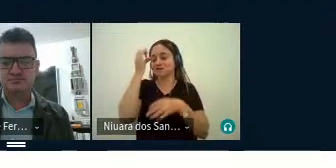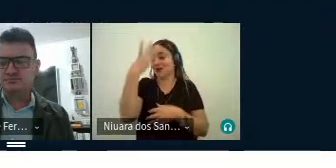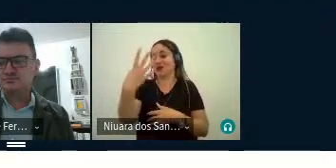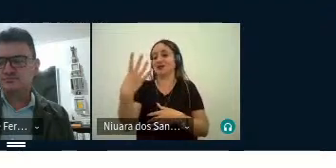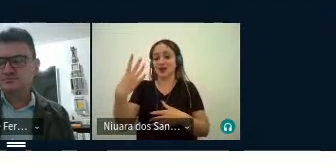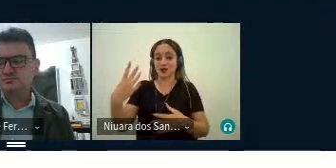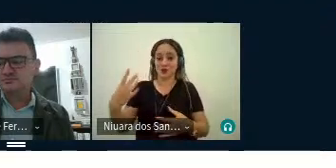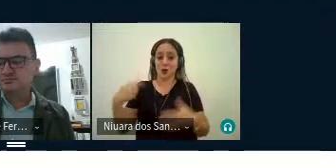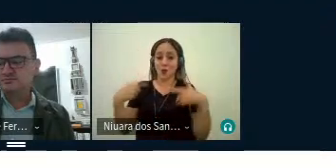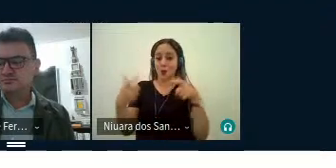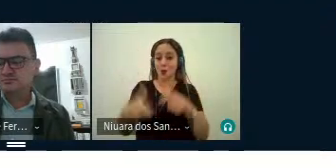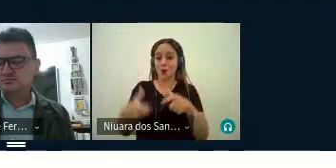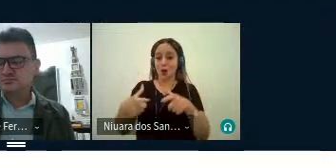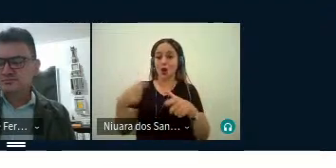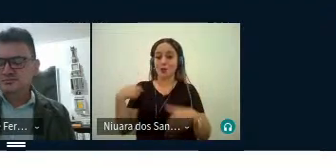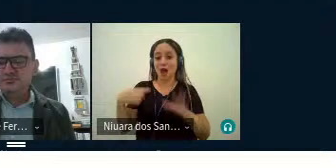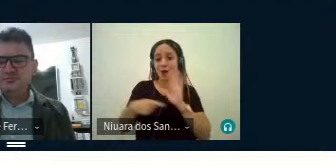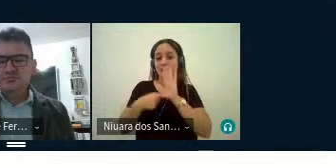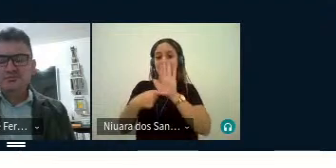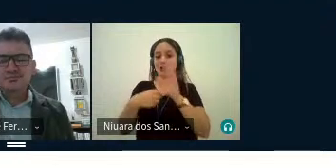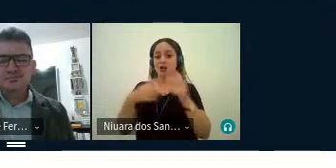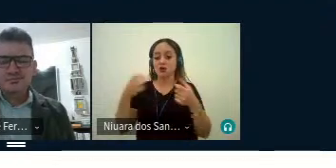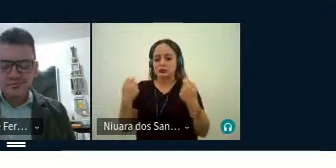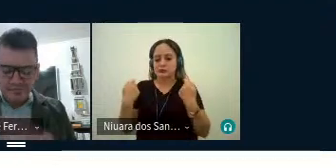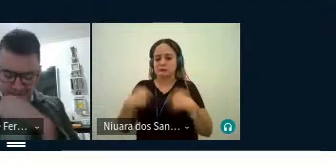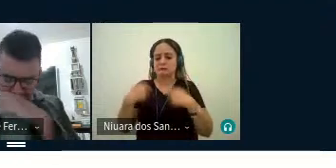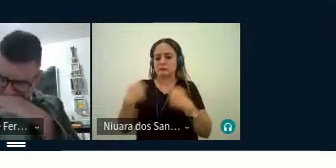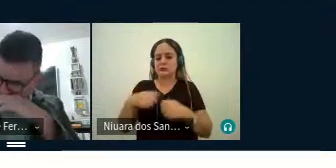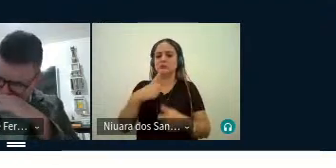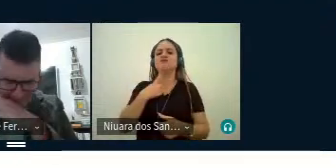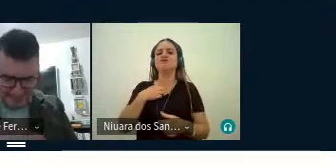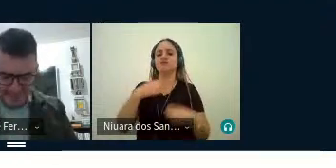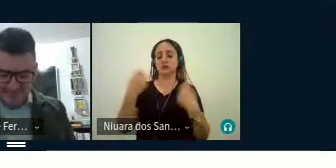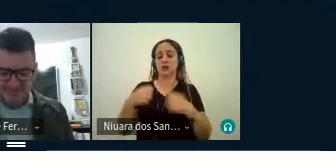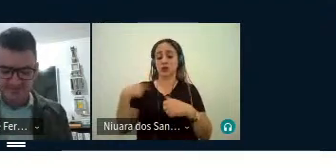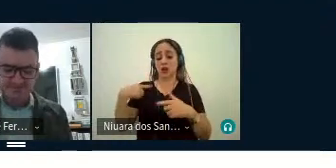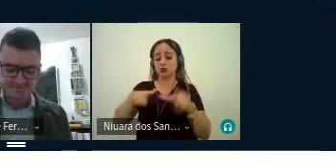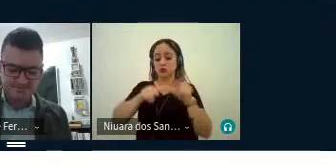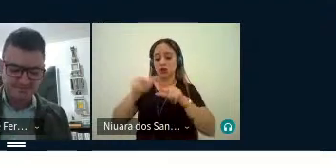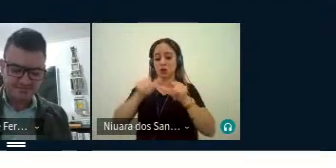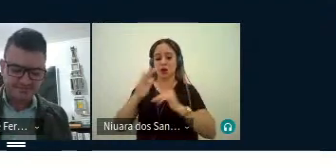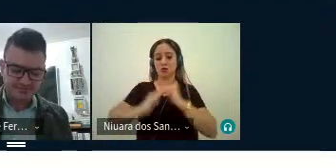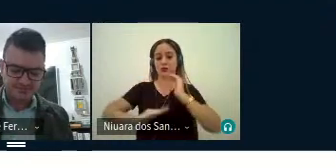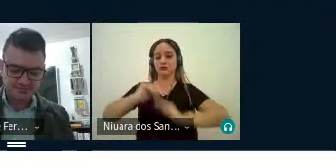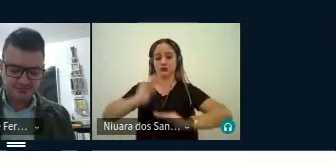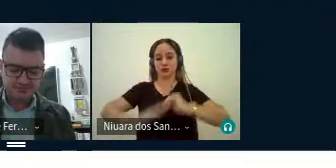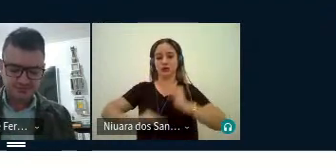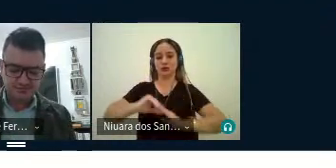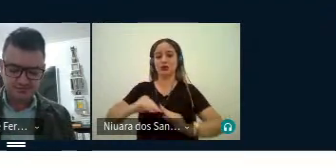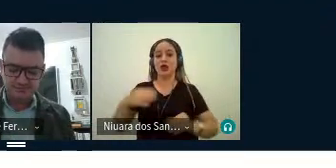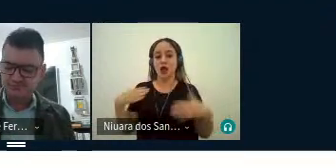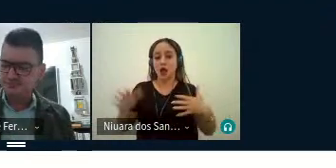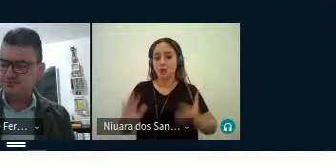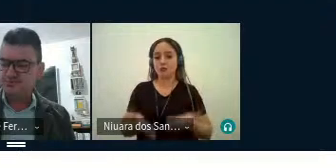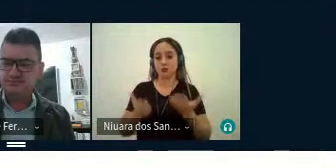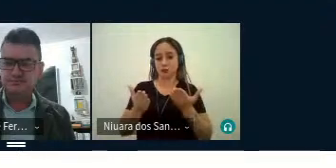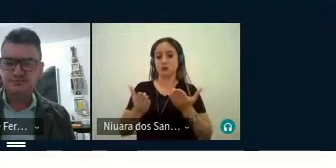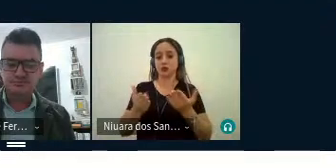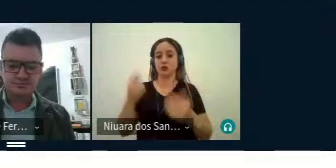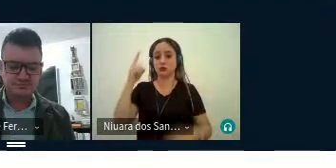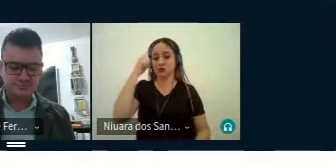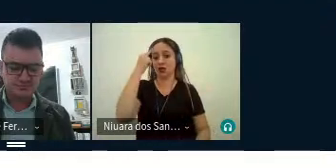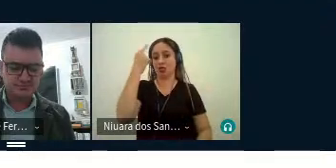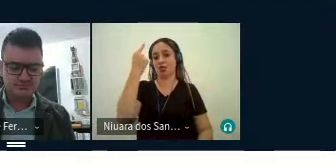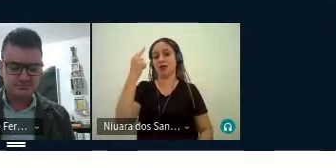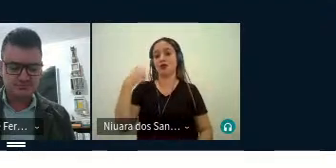apresentação de suas reais necessidades no mercado de trabalho, oportunizando assim a promoção de ideias